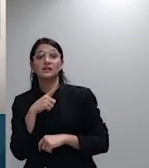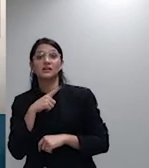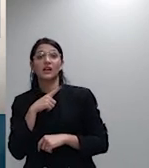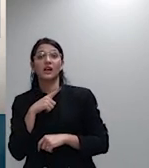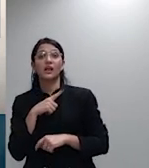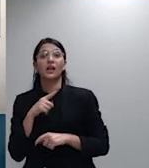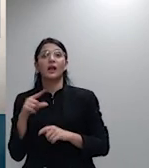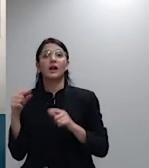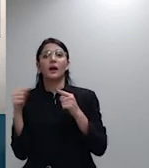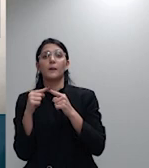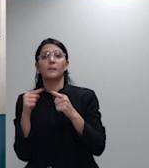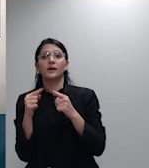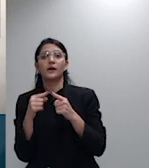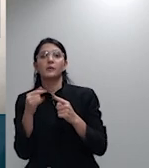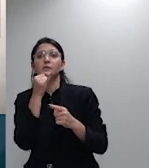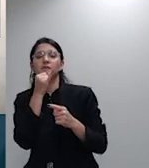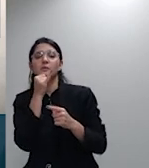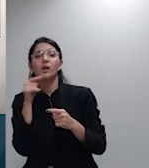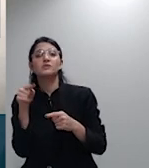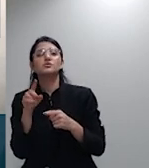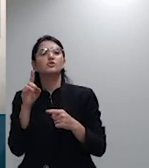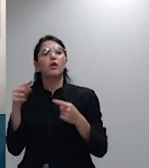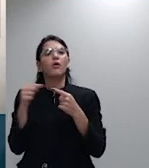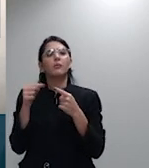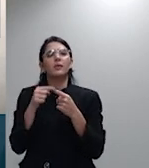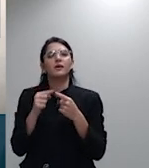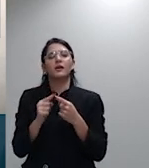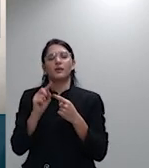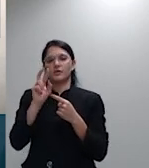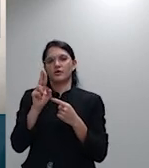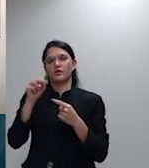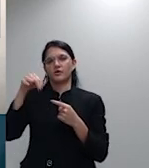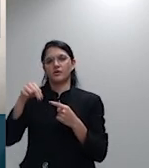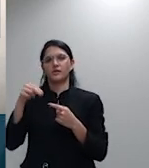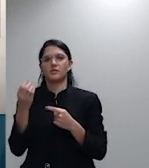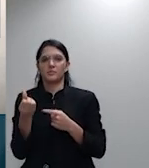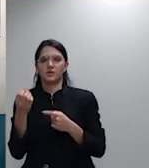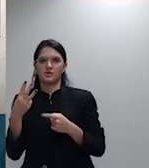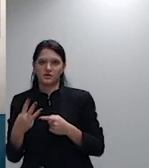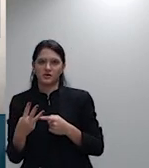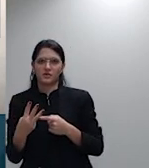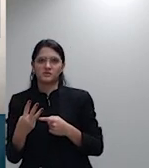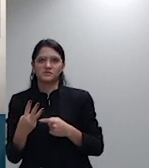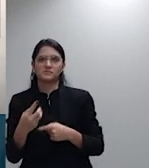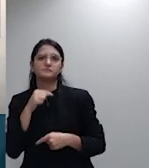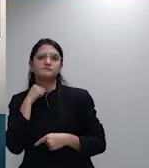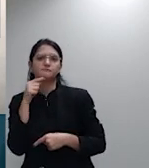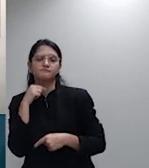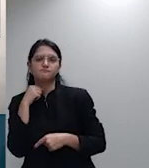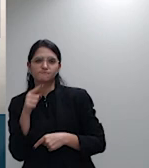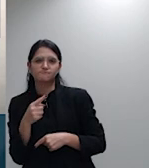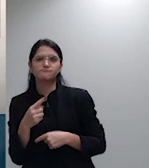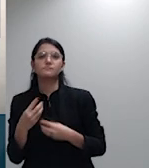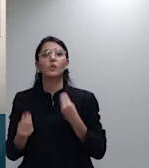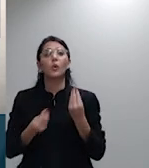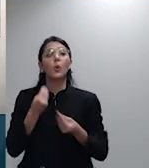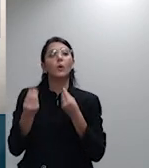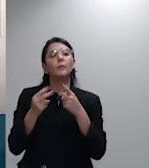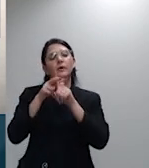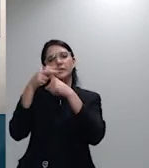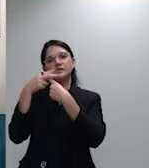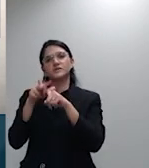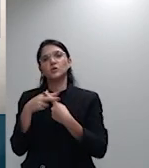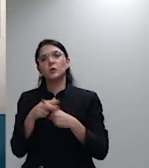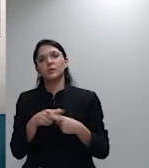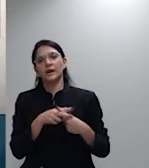cumprir a RN63 e que isso seria uma base atuarial idônea para justificar o reajuste o consumidor vai perder